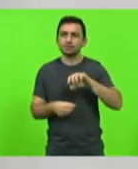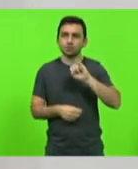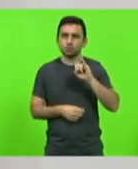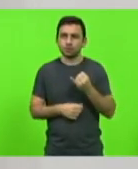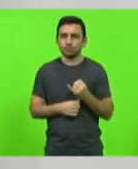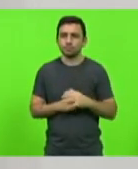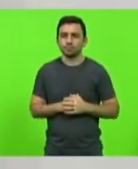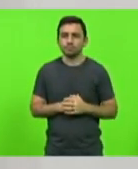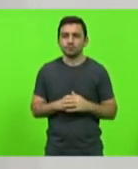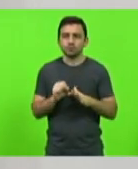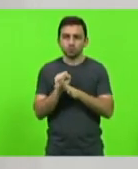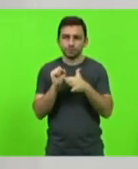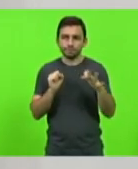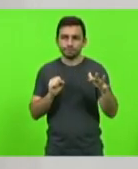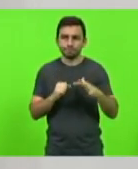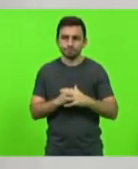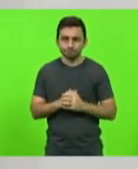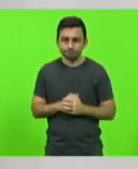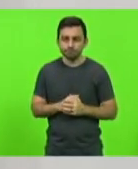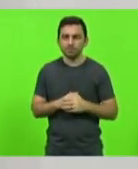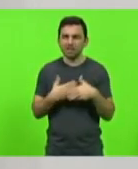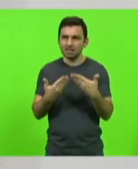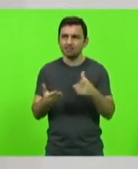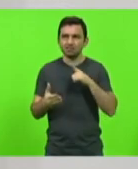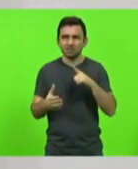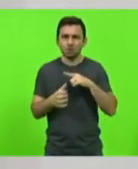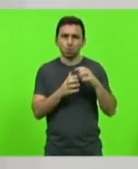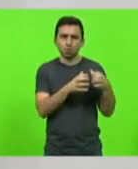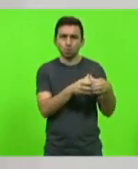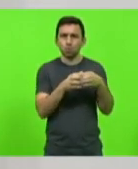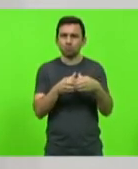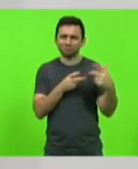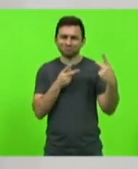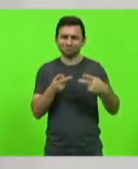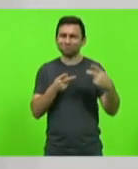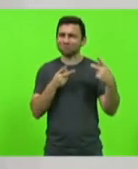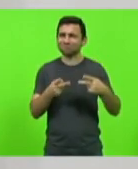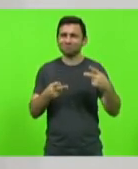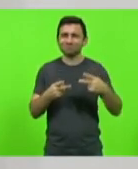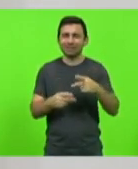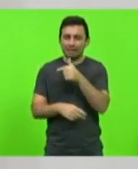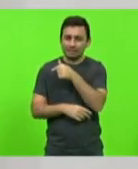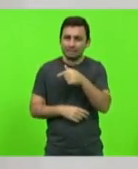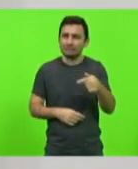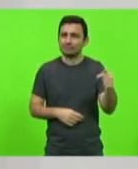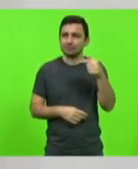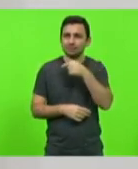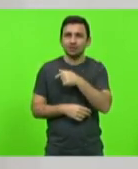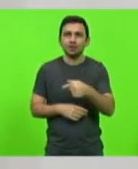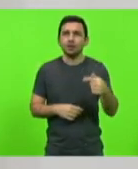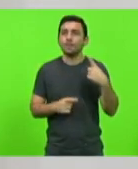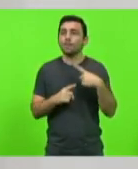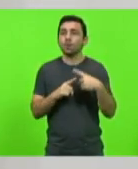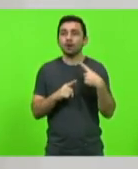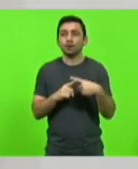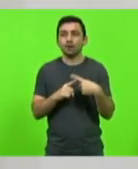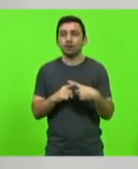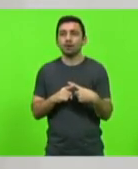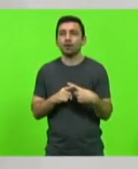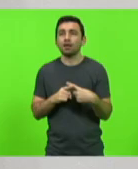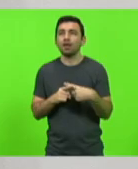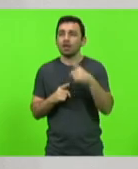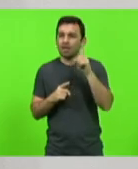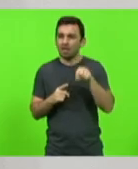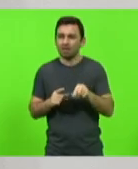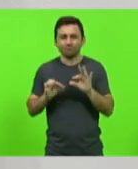de São José. E eles recebem delegações todas as semanas, não param de receber, porque é uma coisa muito